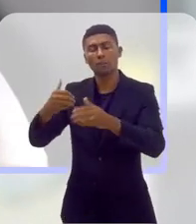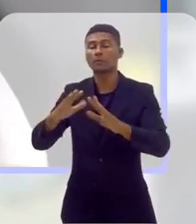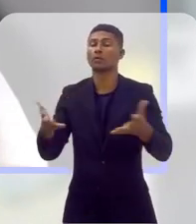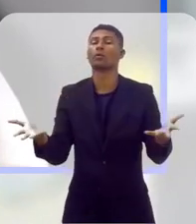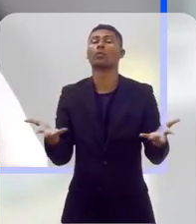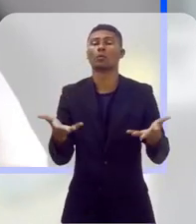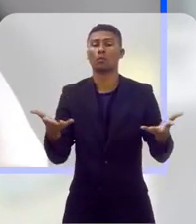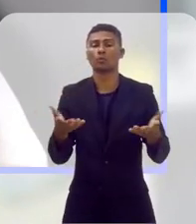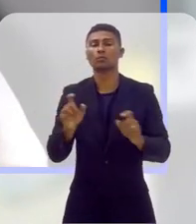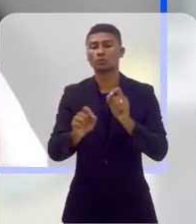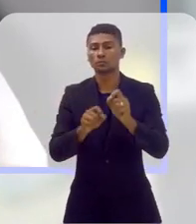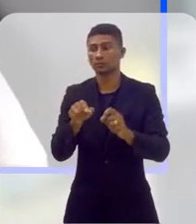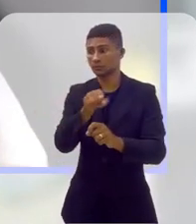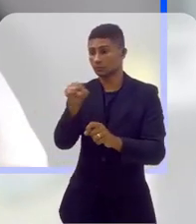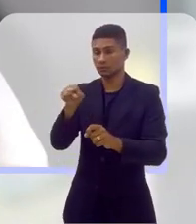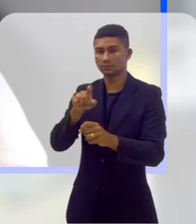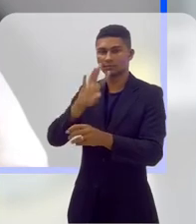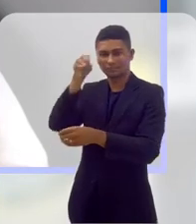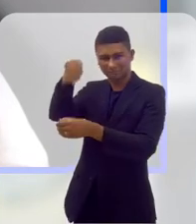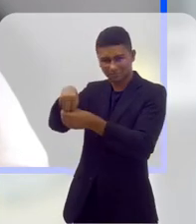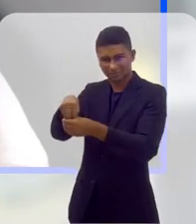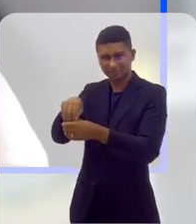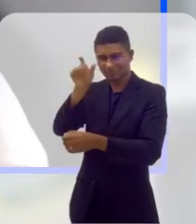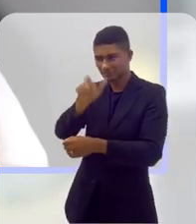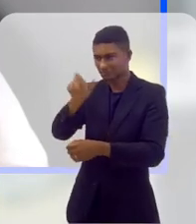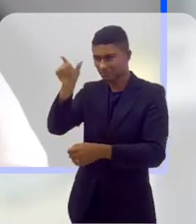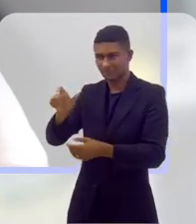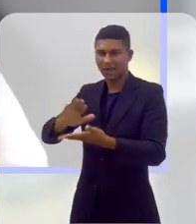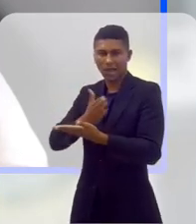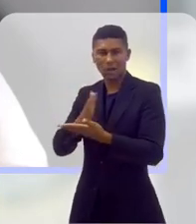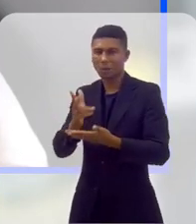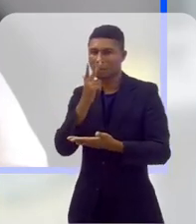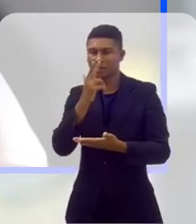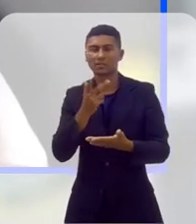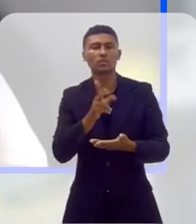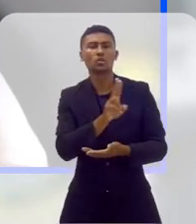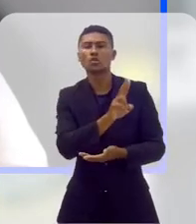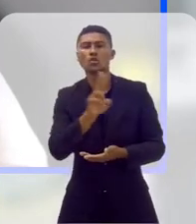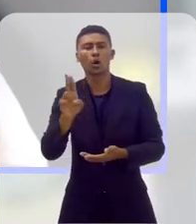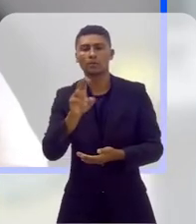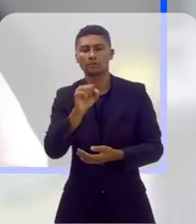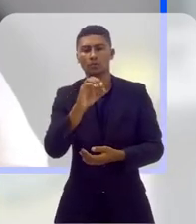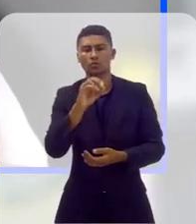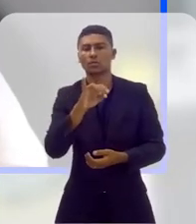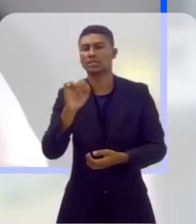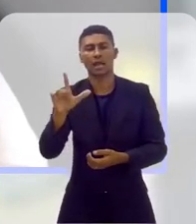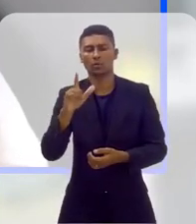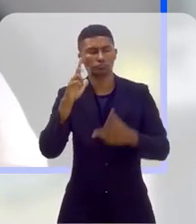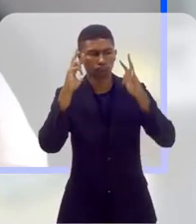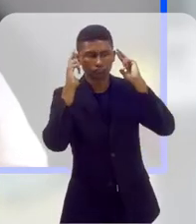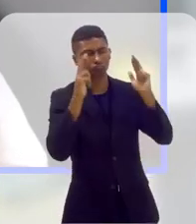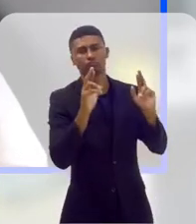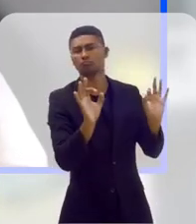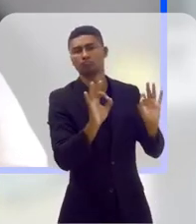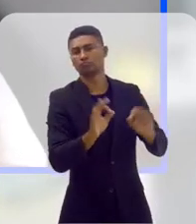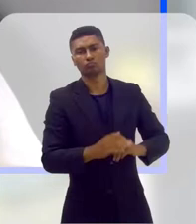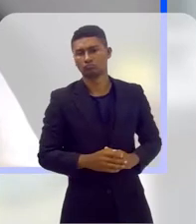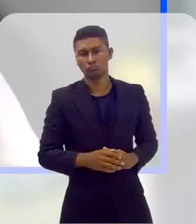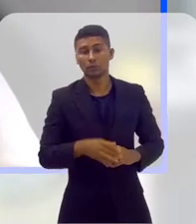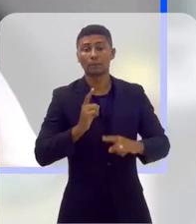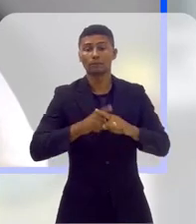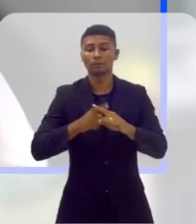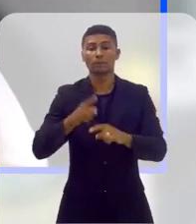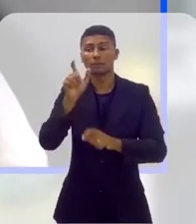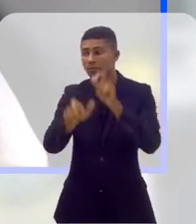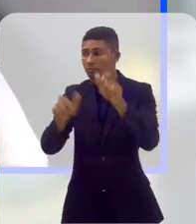recebemos denúncias que a gente da Decrade não tem respeitado o nome social, inclusive dessa rotatividade. A briga de Niterói,